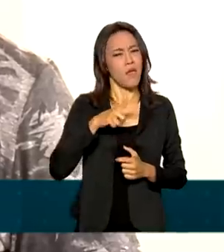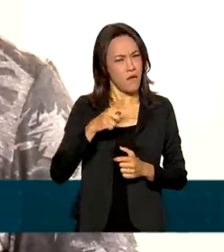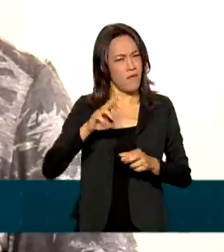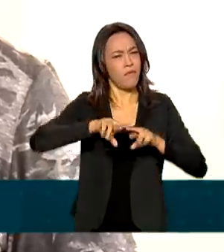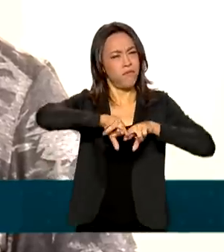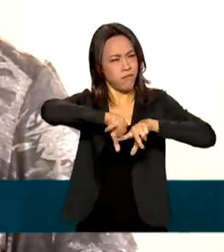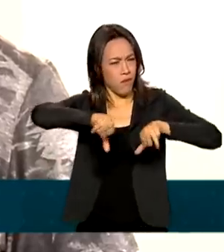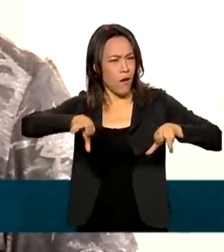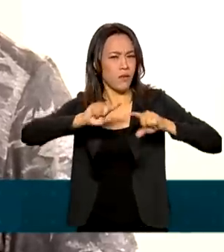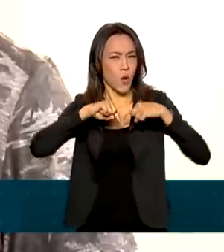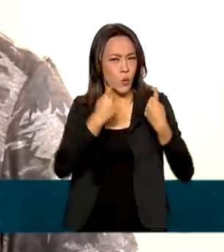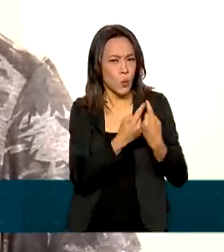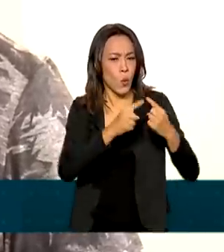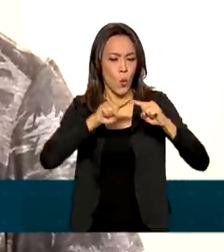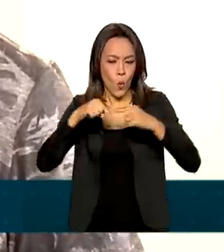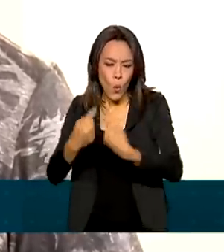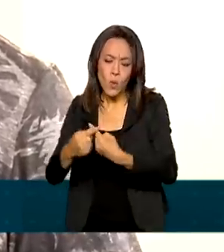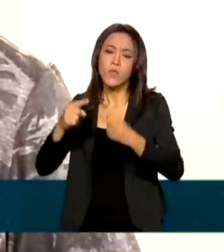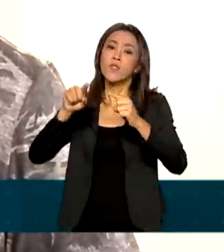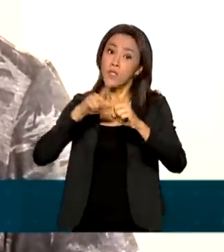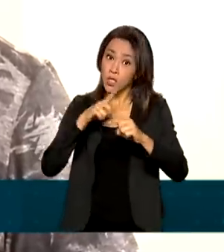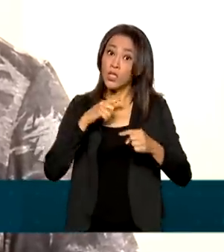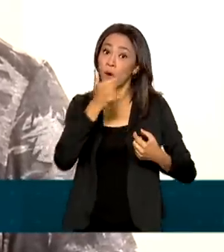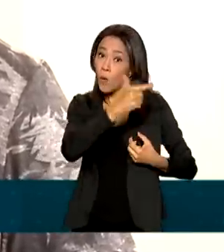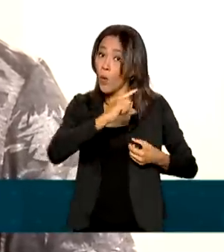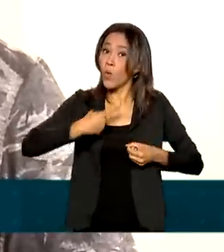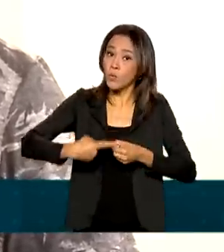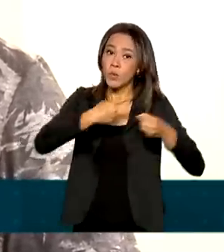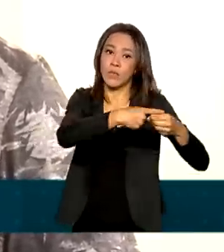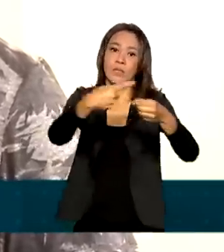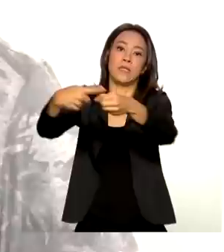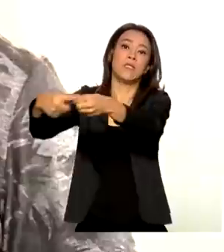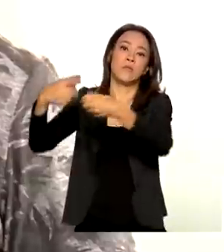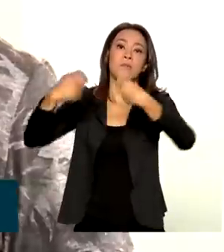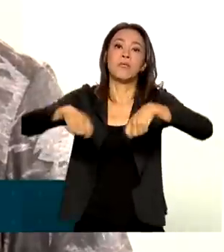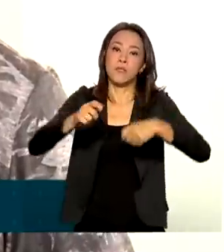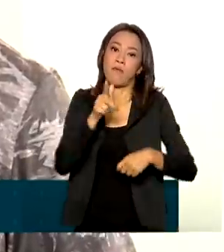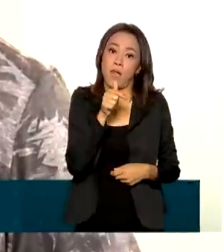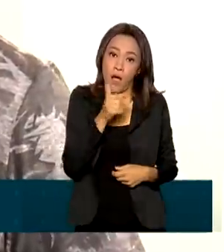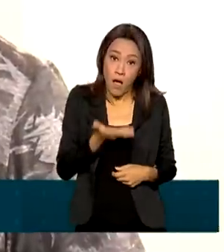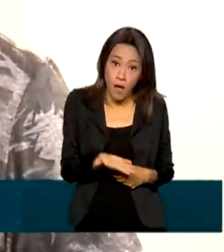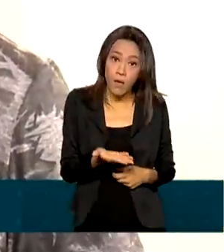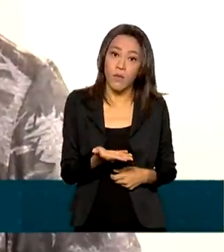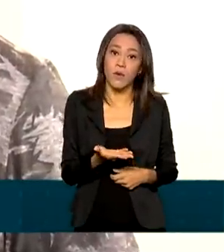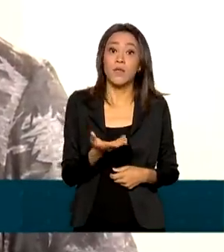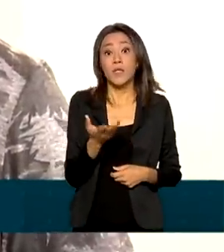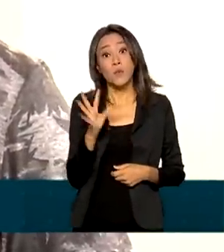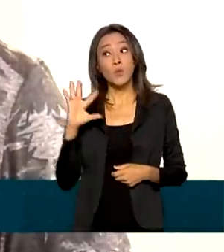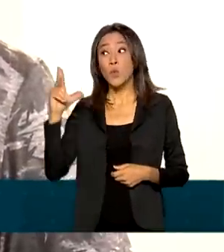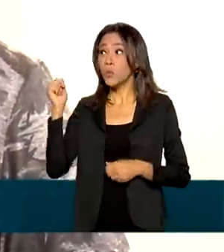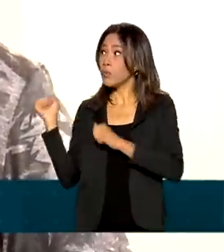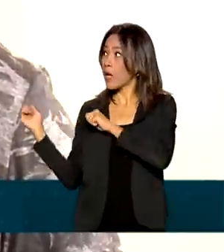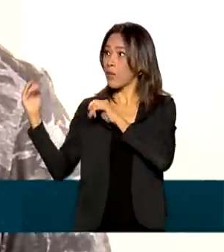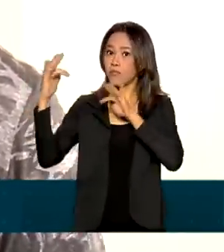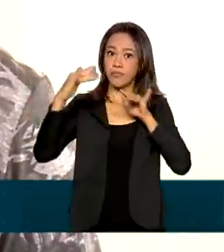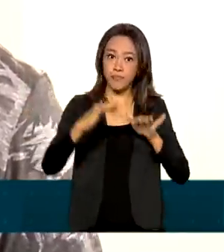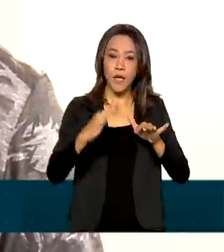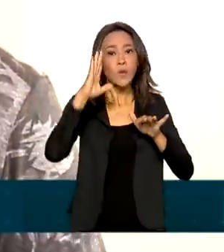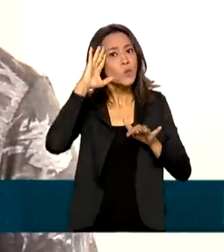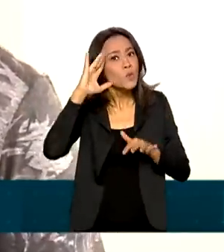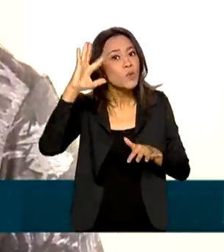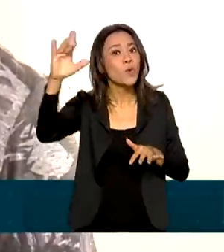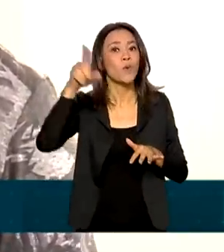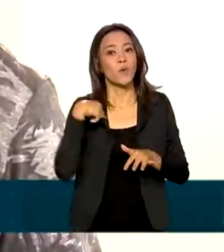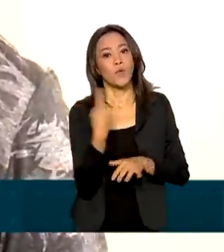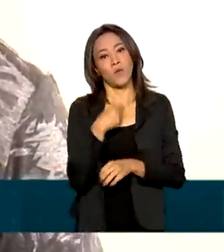via que existia outros municípios que necessitavam dessa água. Todo mundo quer vir para Nova Barra de Santana. É um sonho que nós